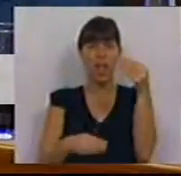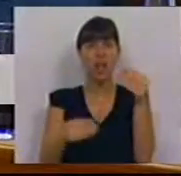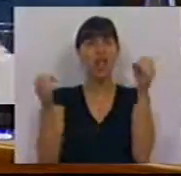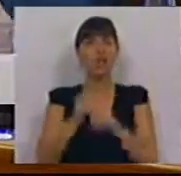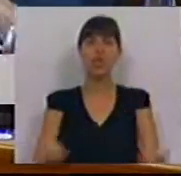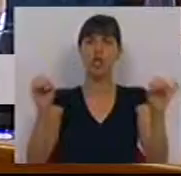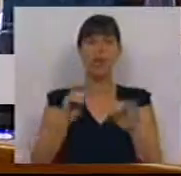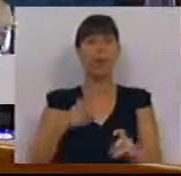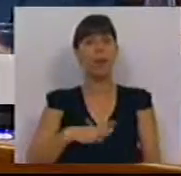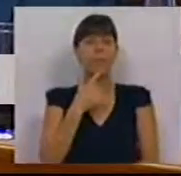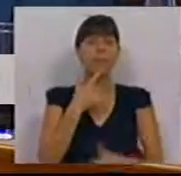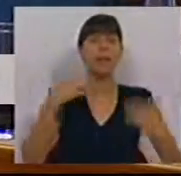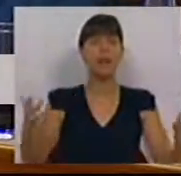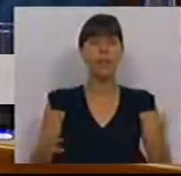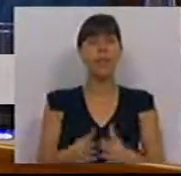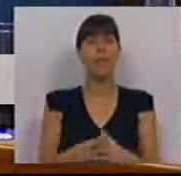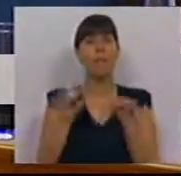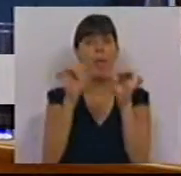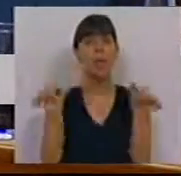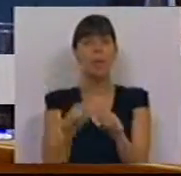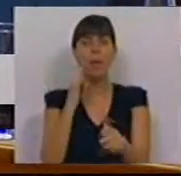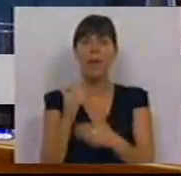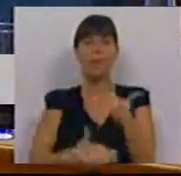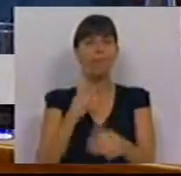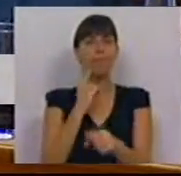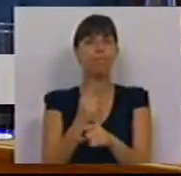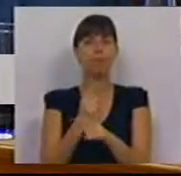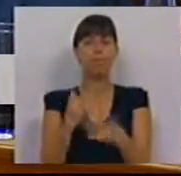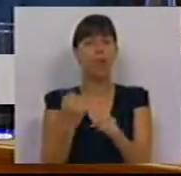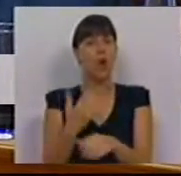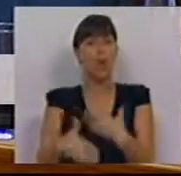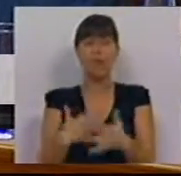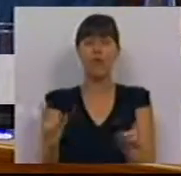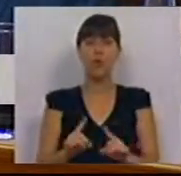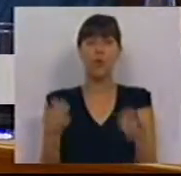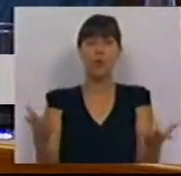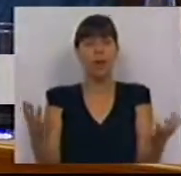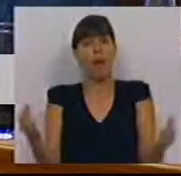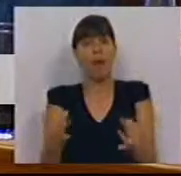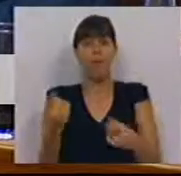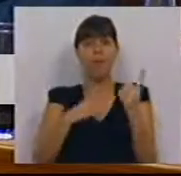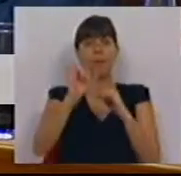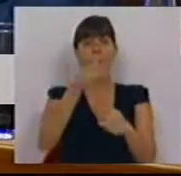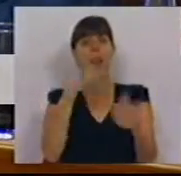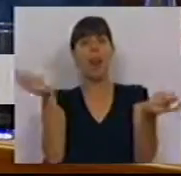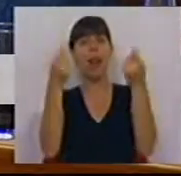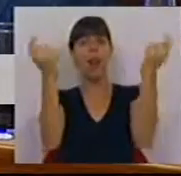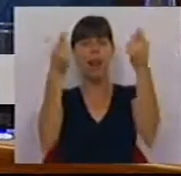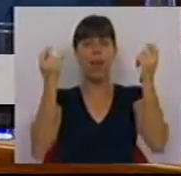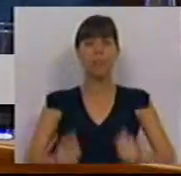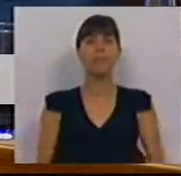nenhuma senhora quer dizer que o sistema continua a não funcionar apesar da sua propaganda